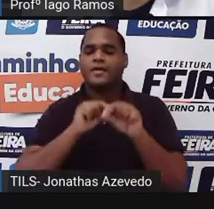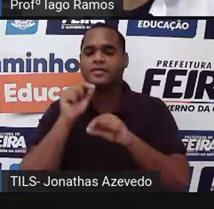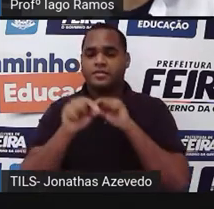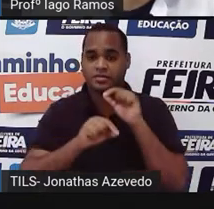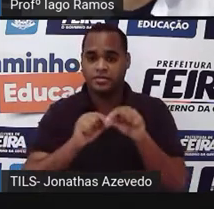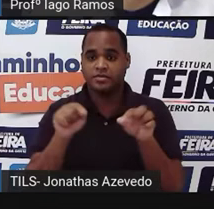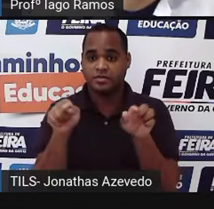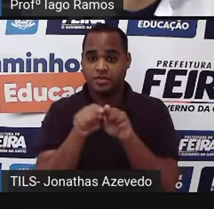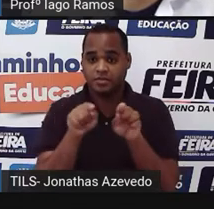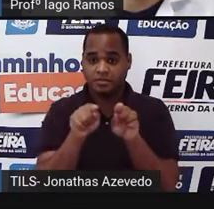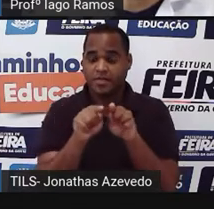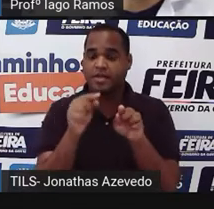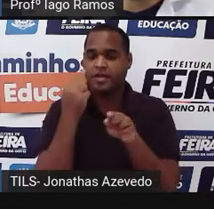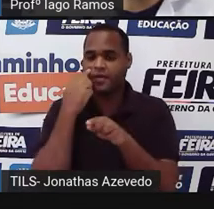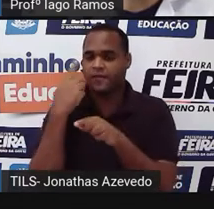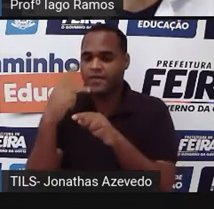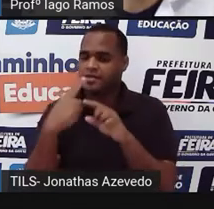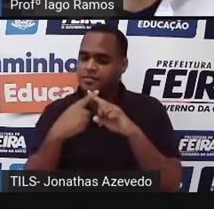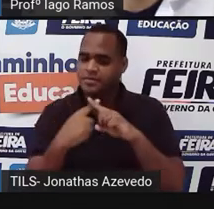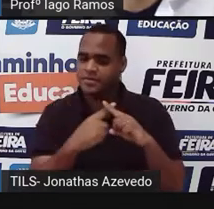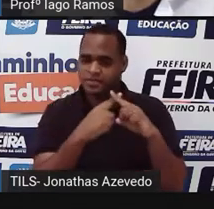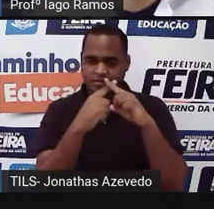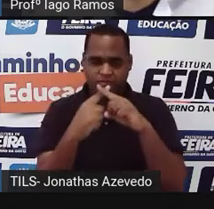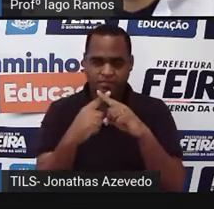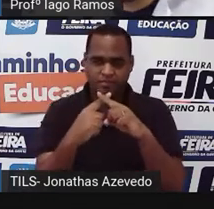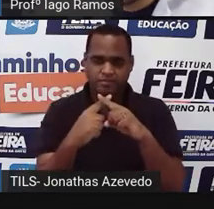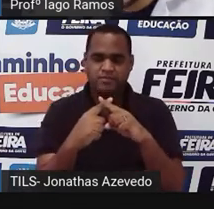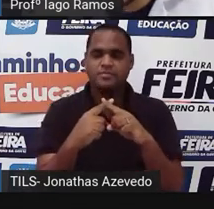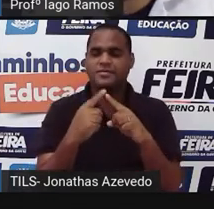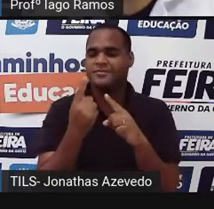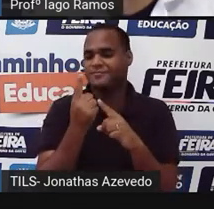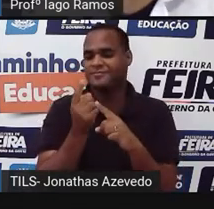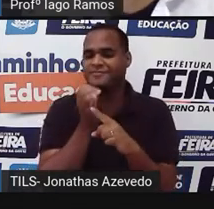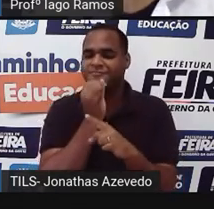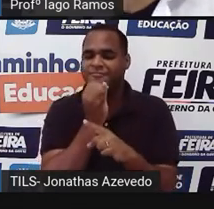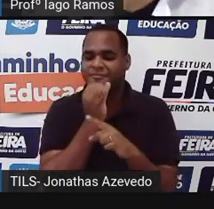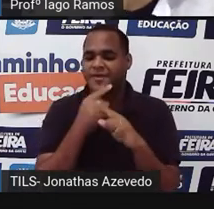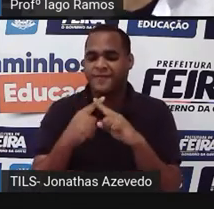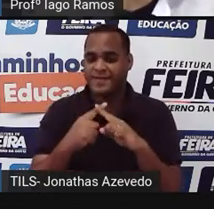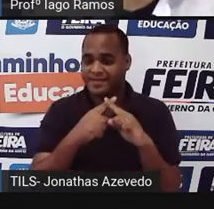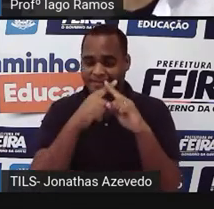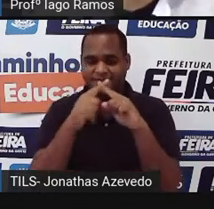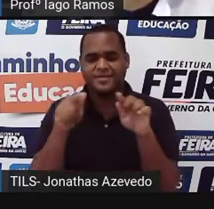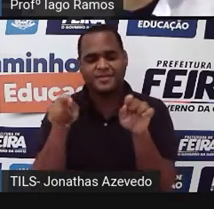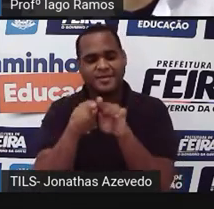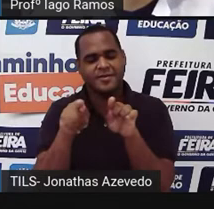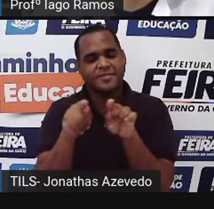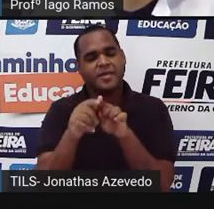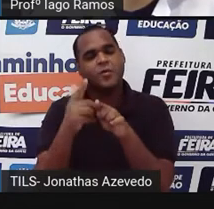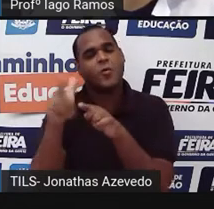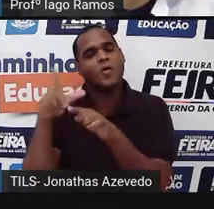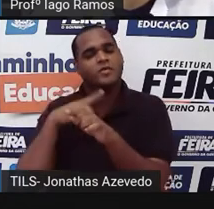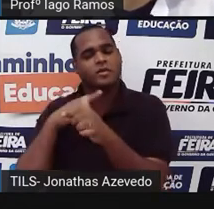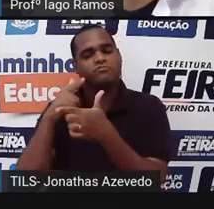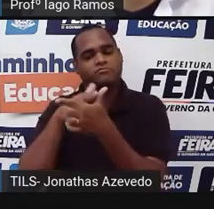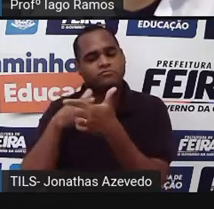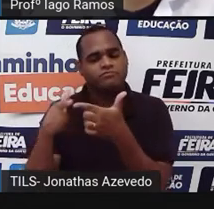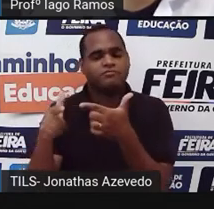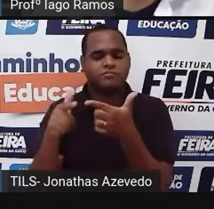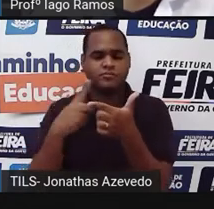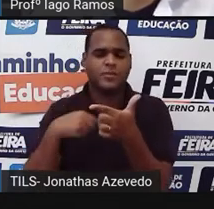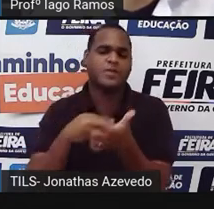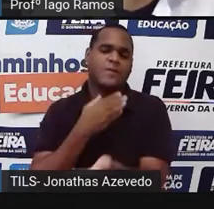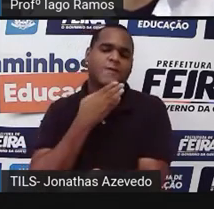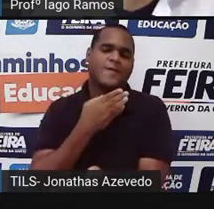fazer a continha da multiplicação a famosa conta de vezes tá bom? e a operação de divisão que a gente